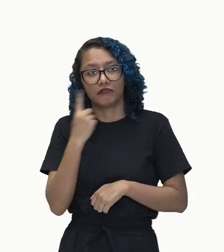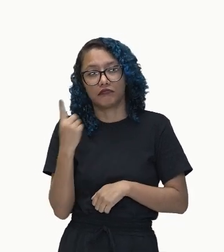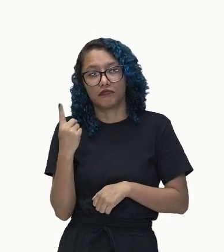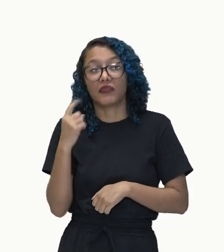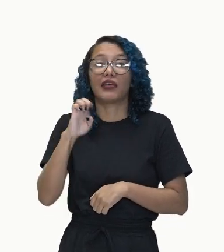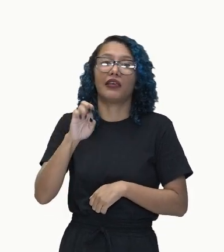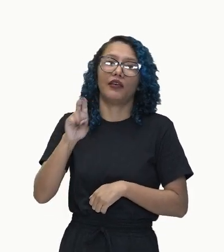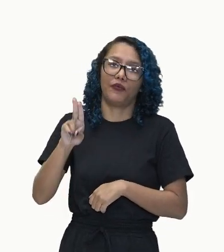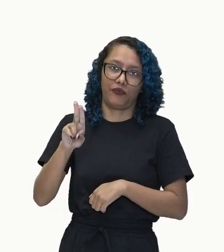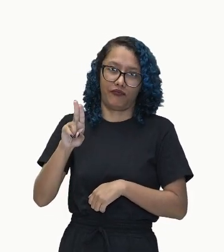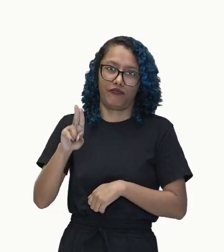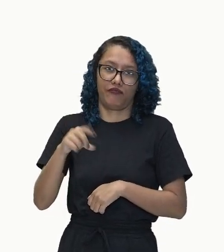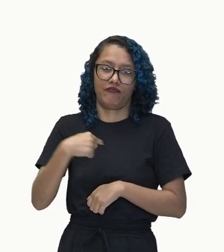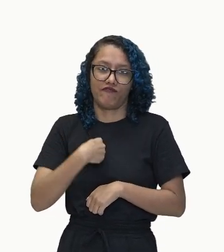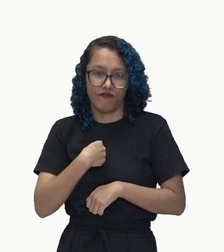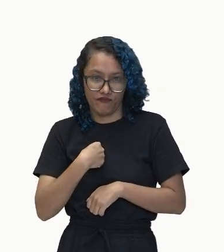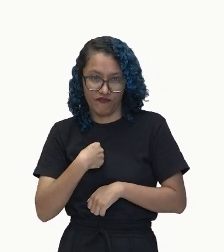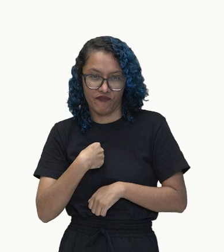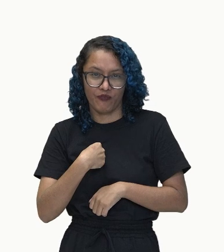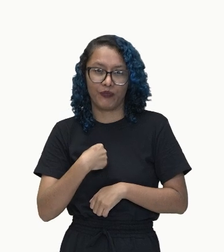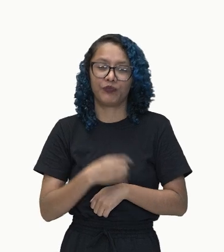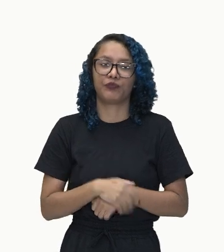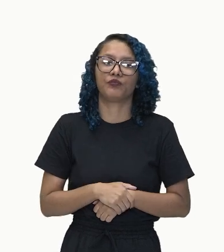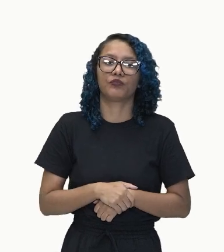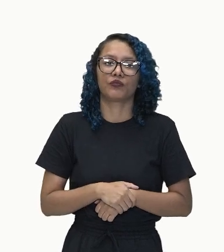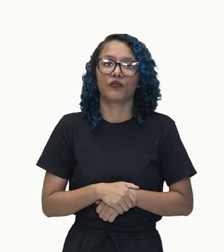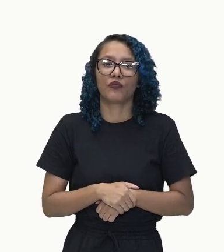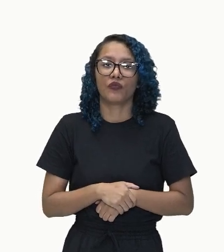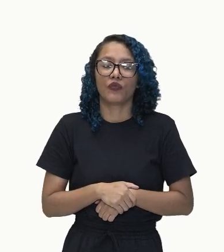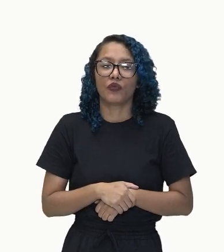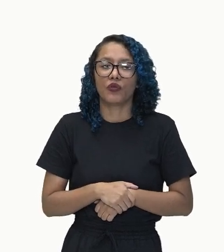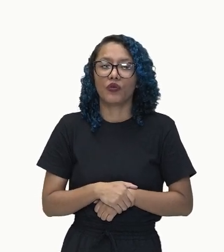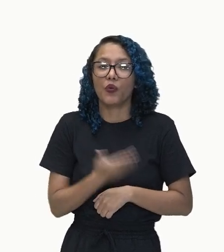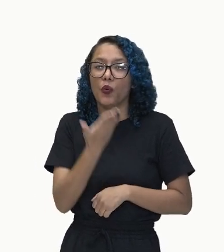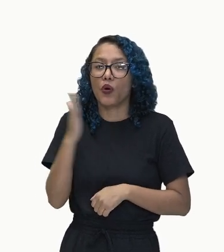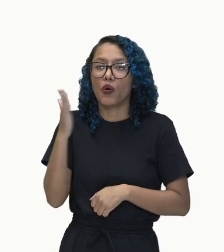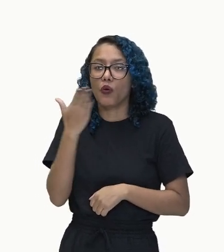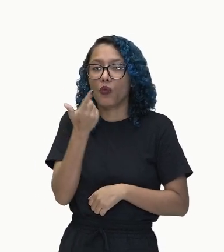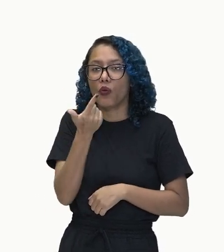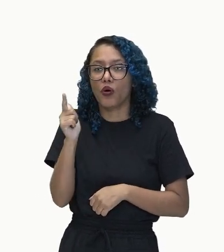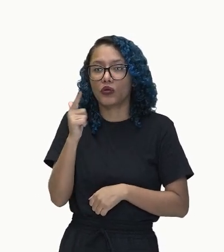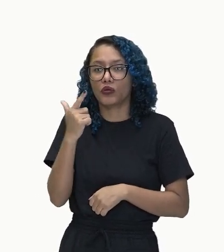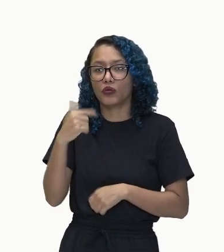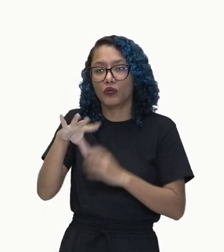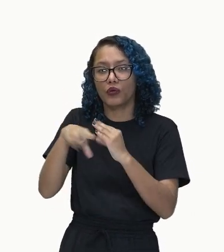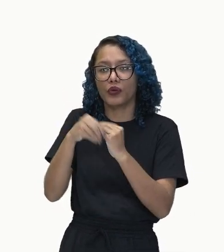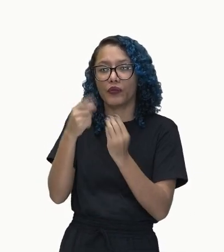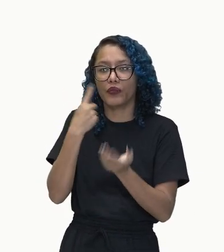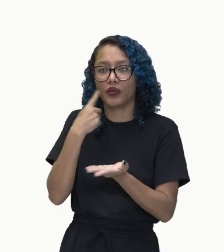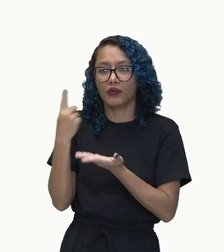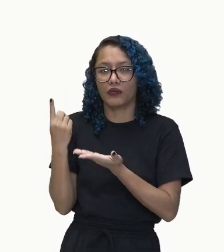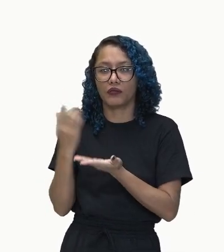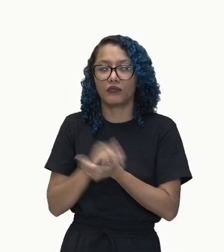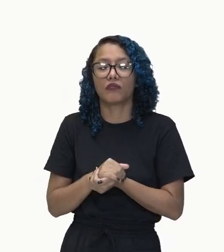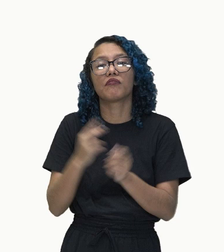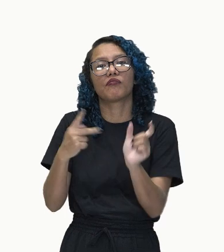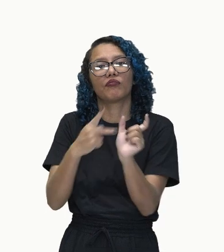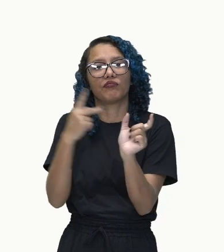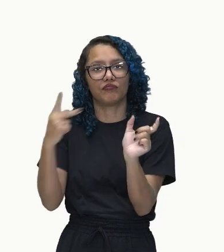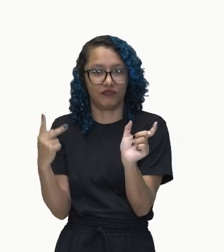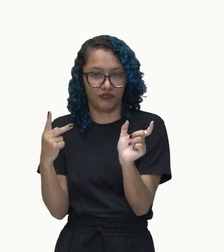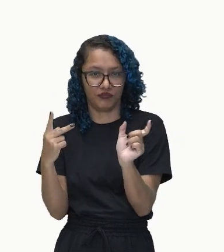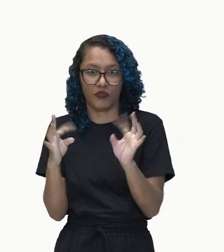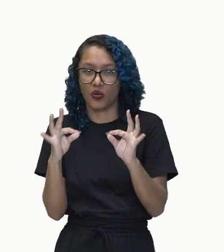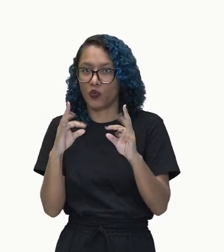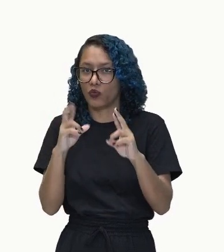Eu. E o restante aqui, nós temos o predicado. Tudo que se